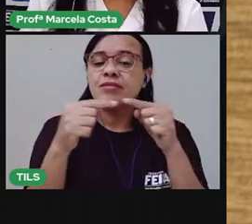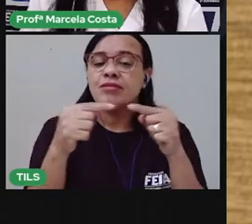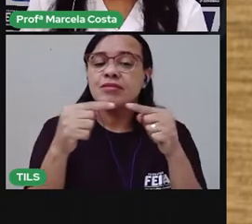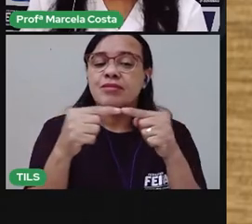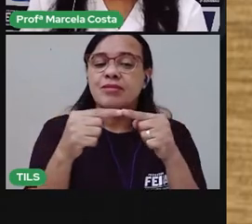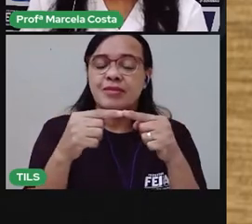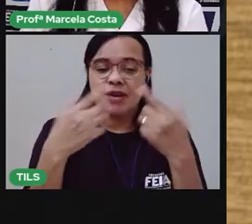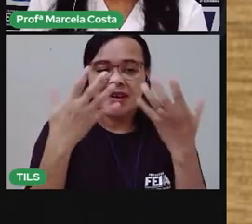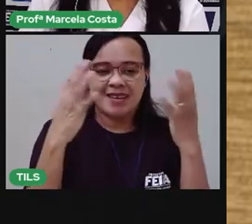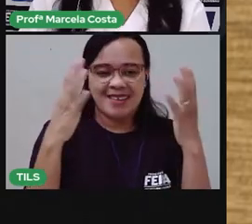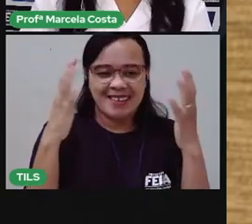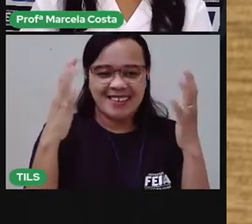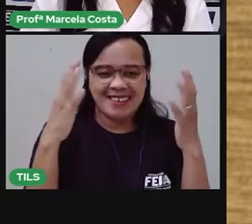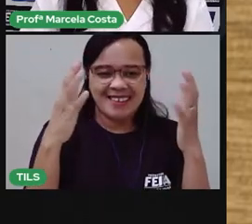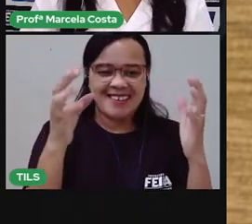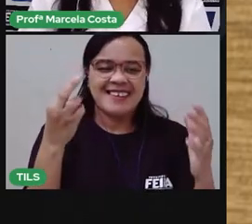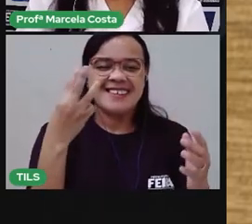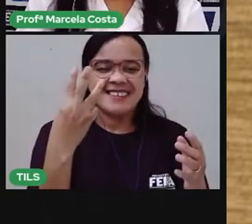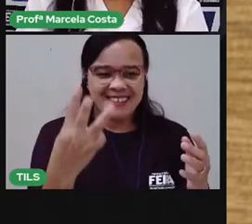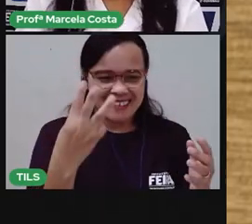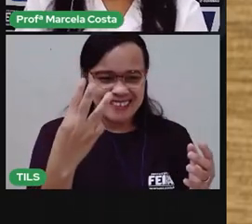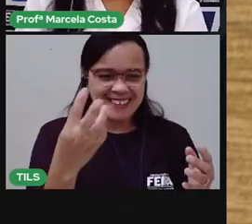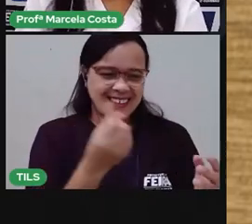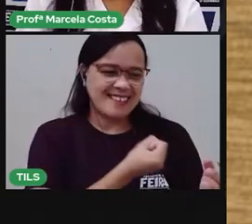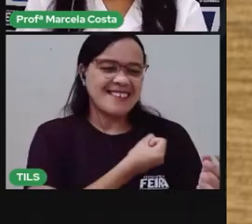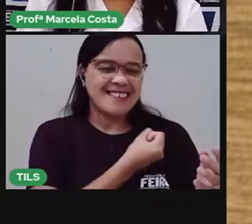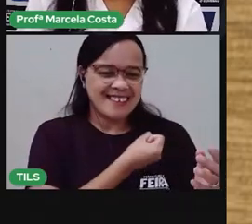Três. Muito bem.